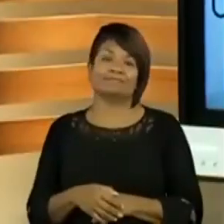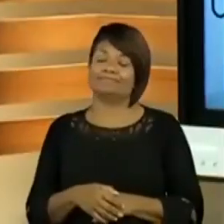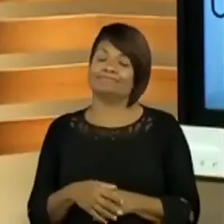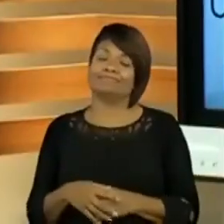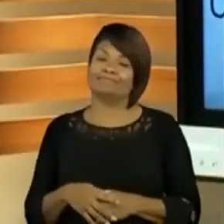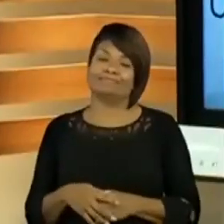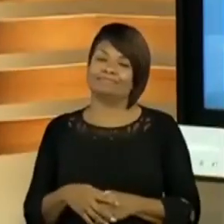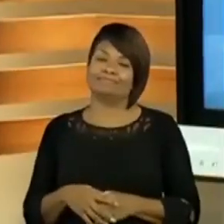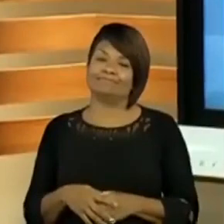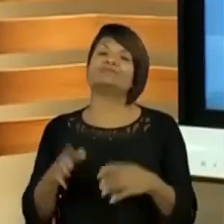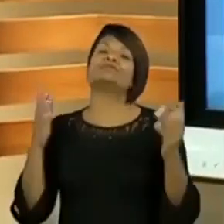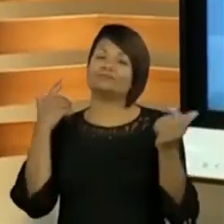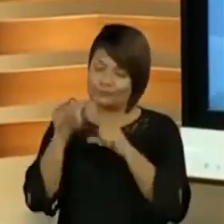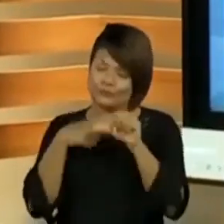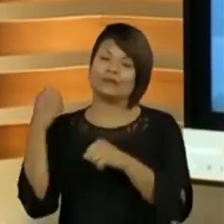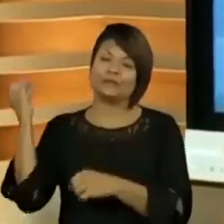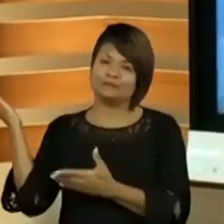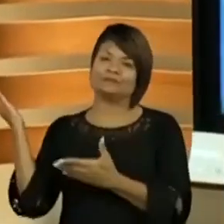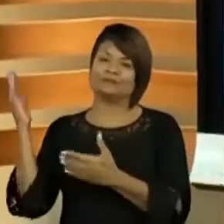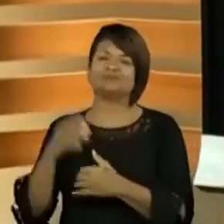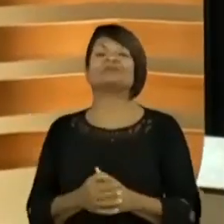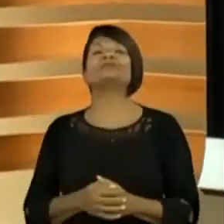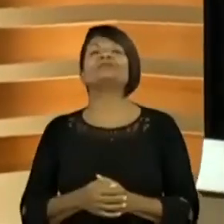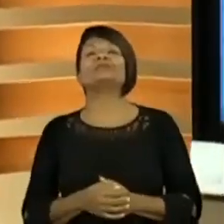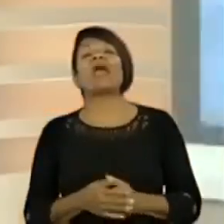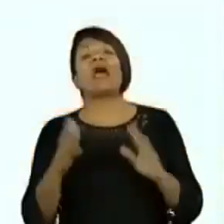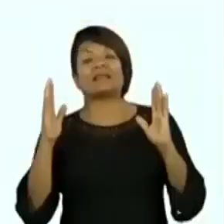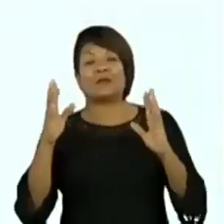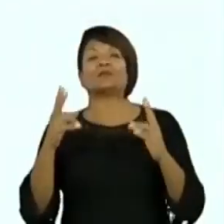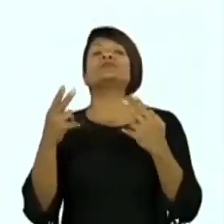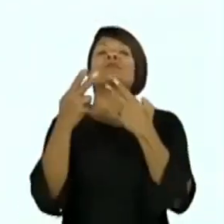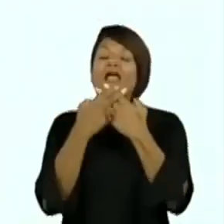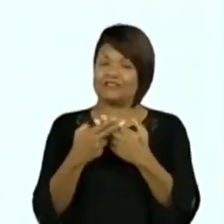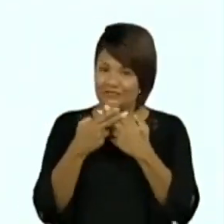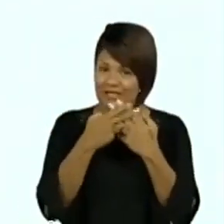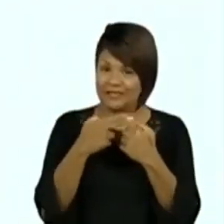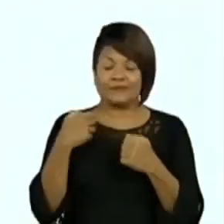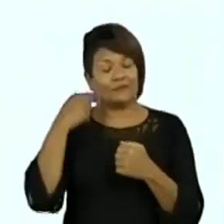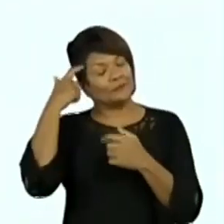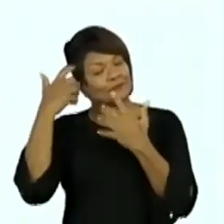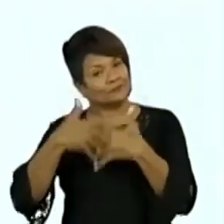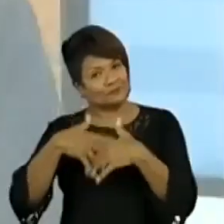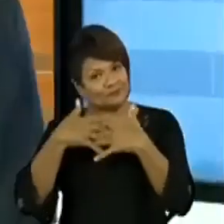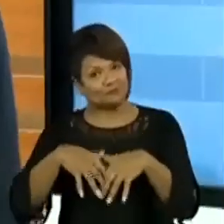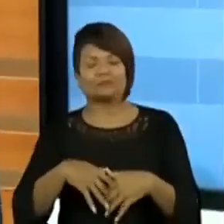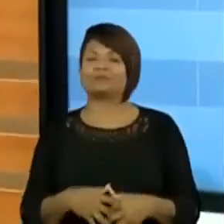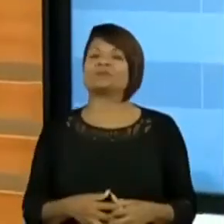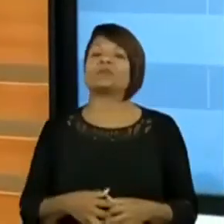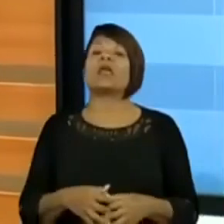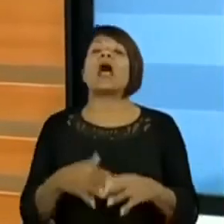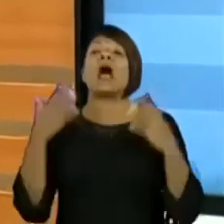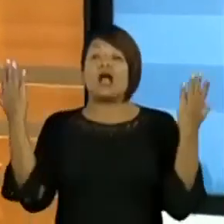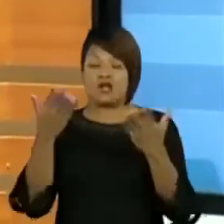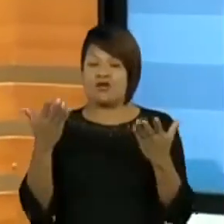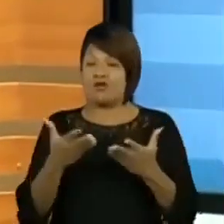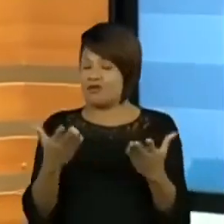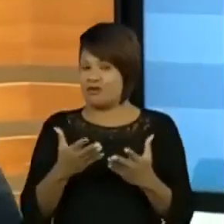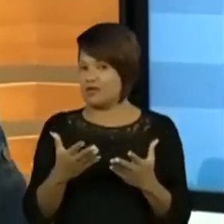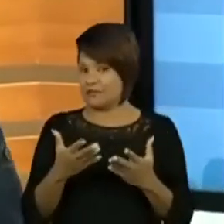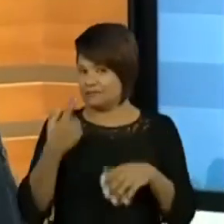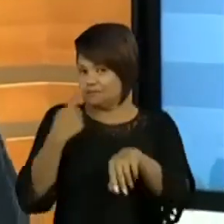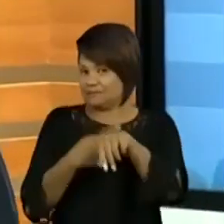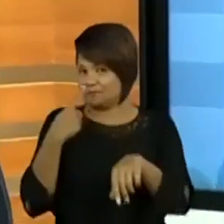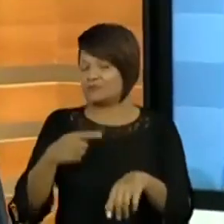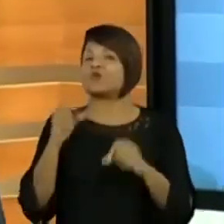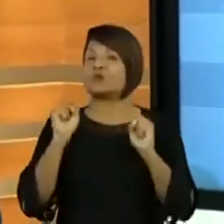vocês, mas tudo bem. O oráculo, muda de novo. Boa. Gente, hashtag vamos pensar. Nesse exato momento, eu quero que vocês ou tirem o